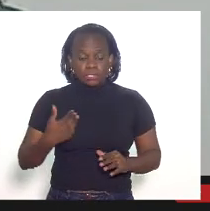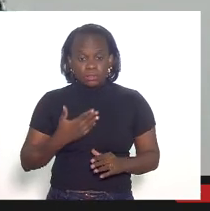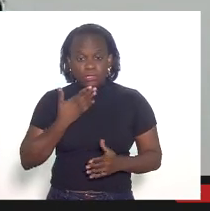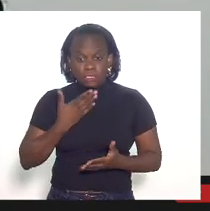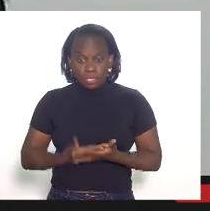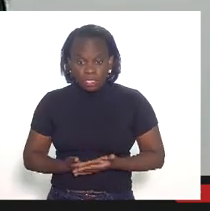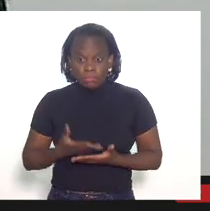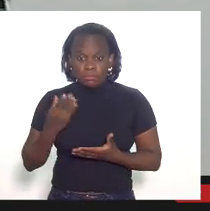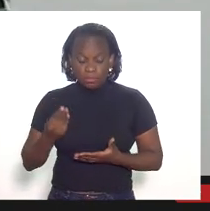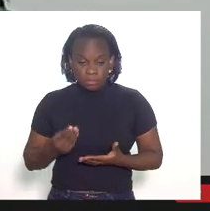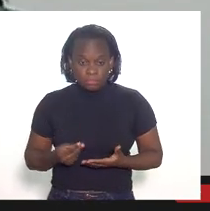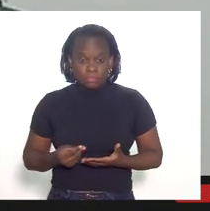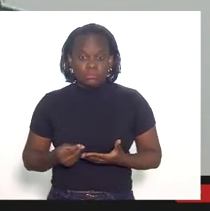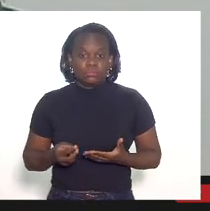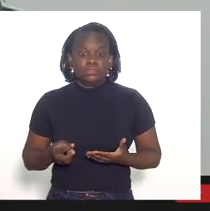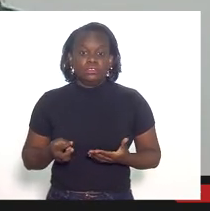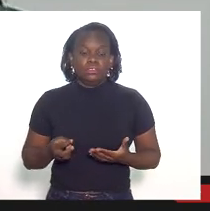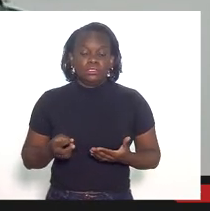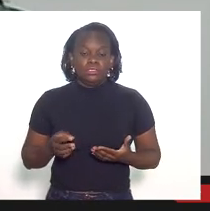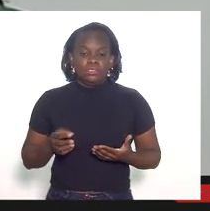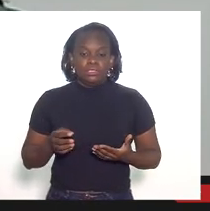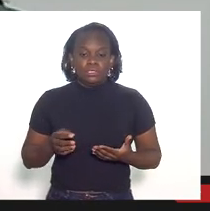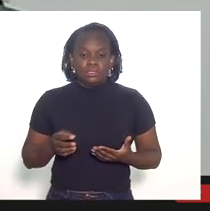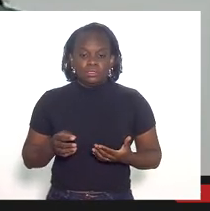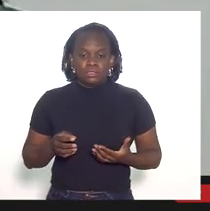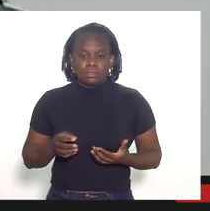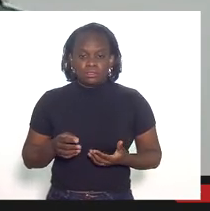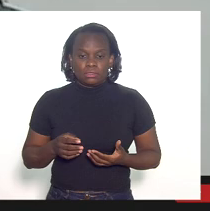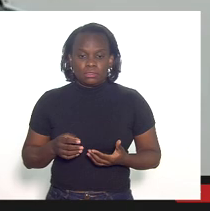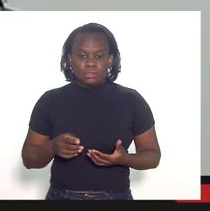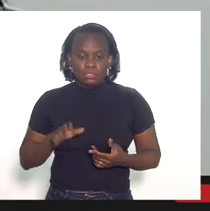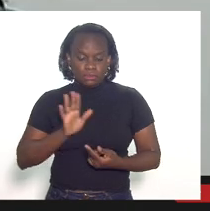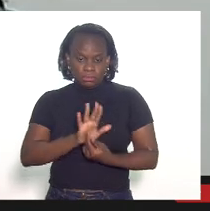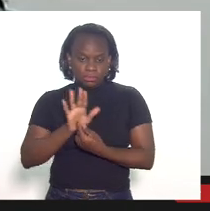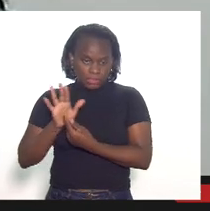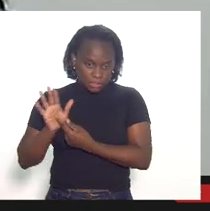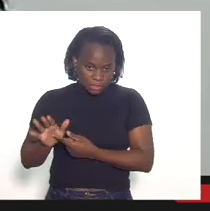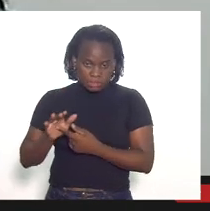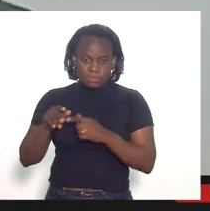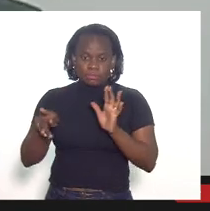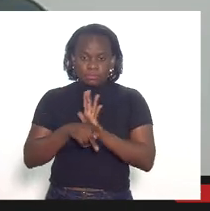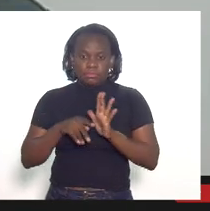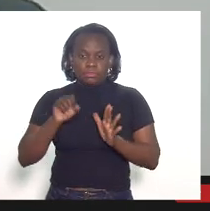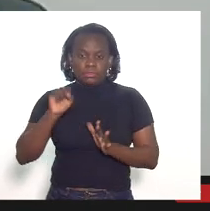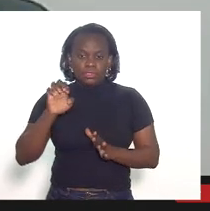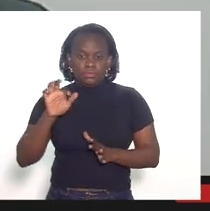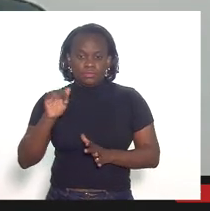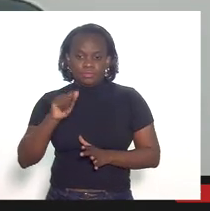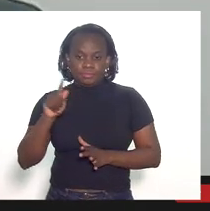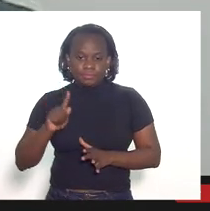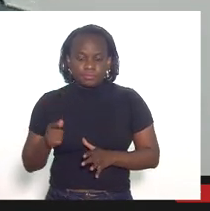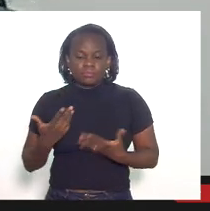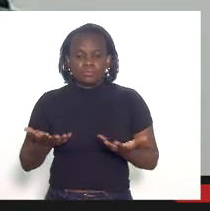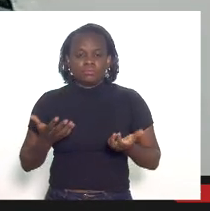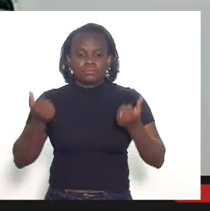demais as a apresentação da fazenda eu quero chamar aqui dizer